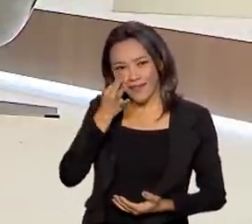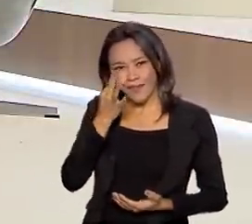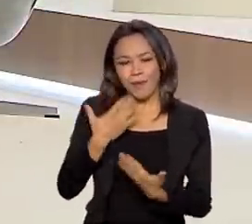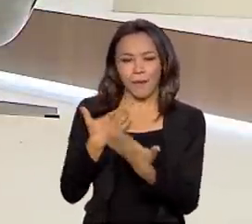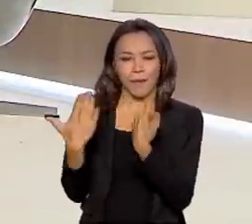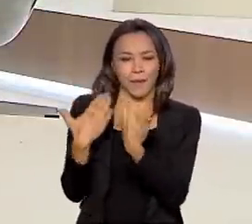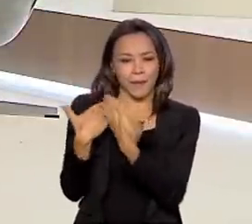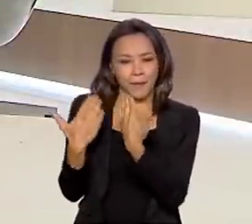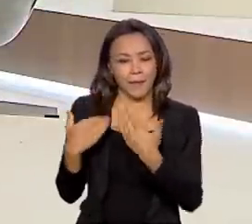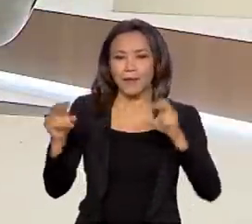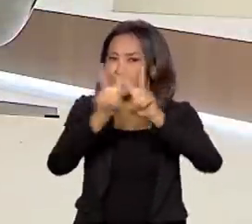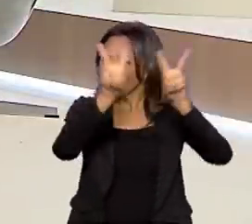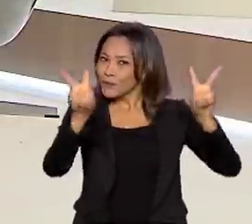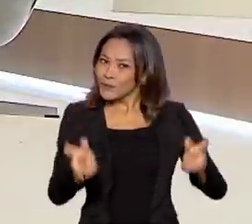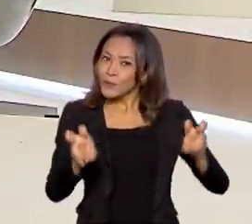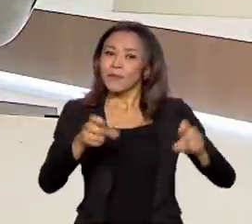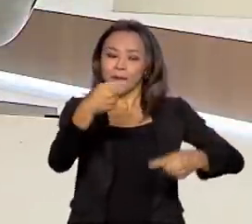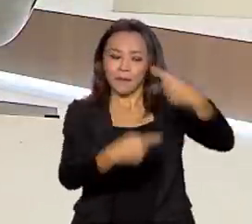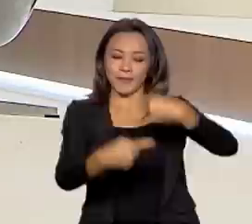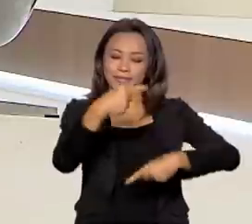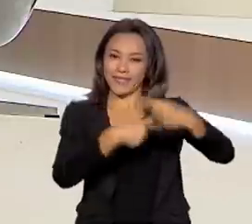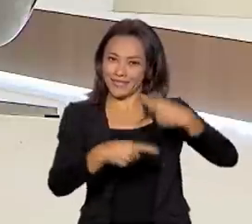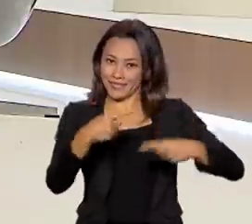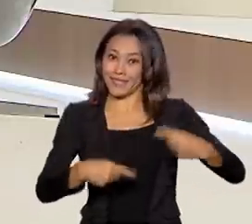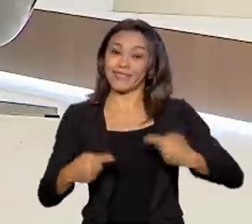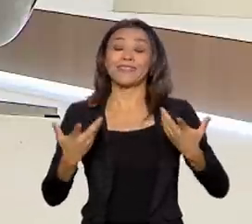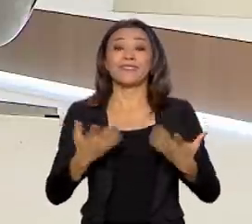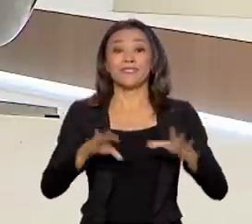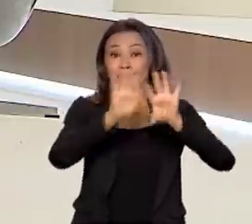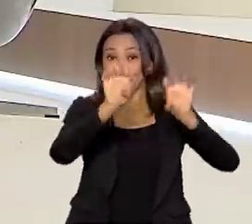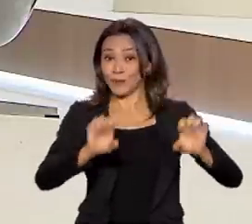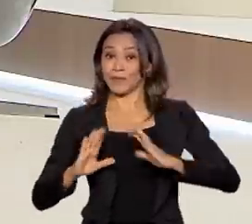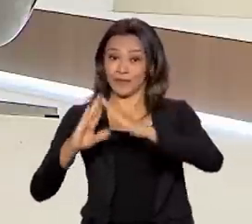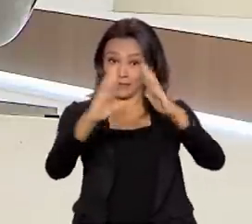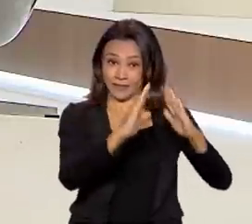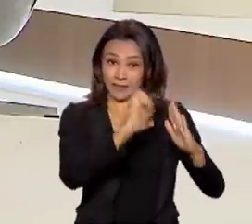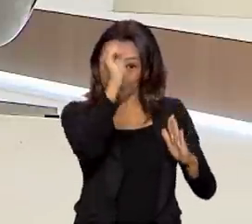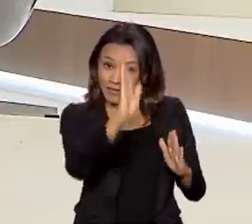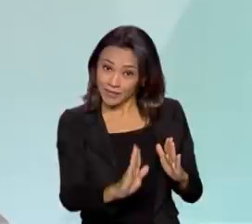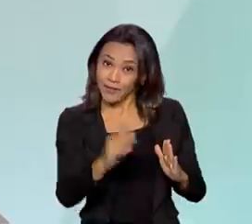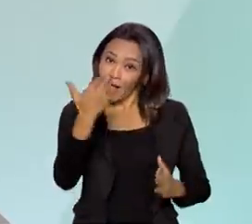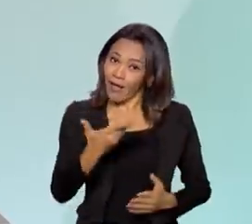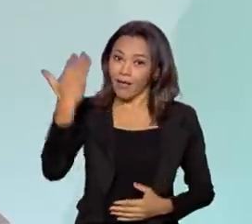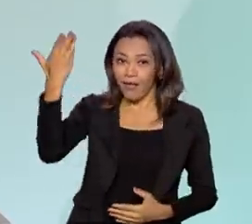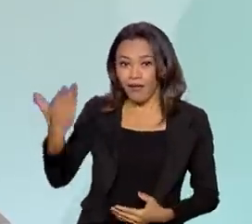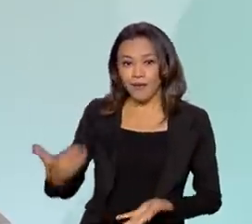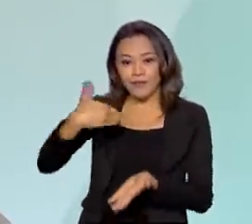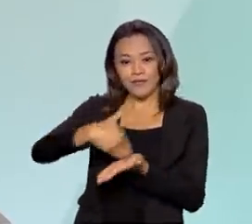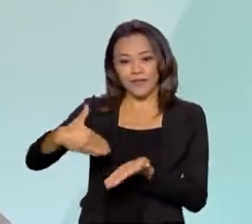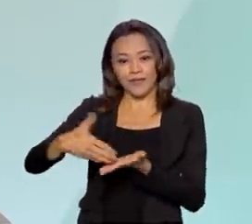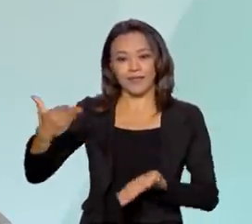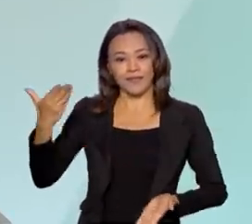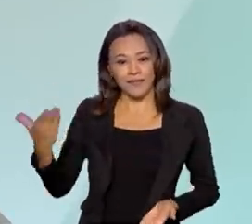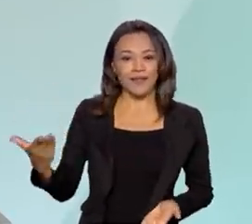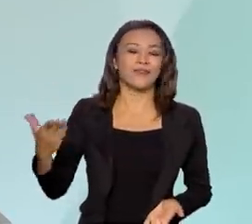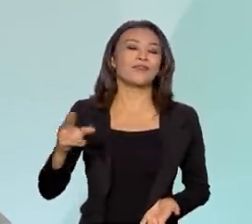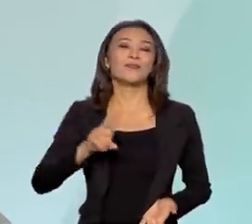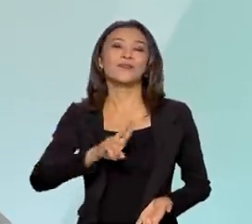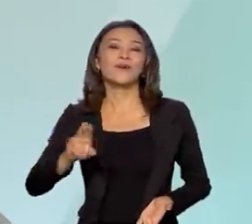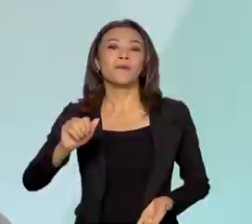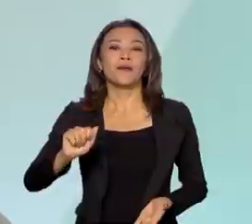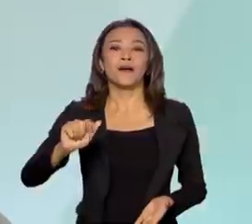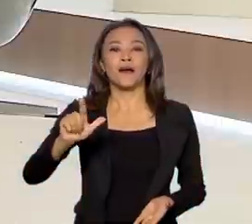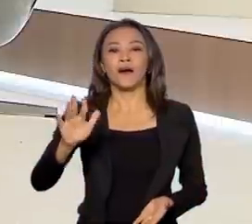para conversar sobre a política habitacional que está sendo colocada em prática no país é o secretário nacional de Habitação, Alfredo